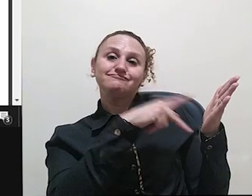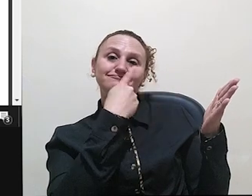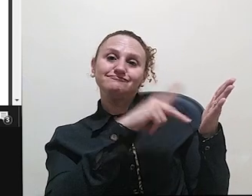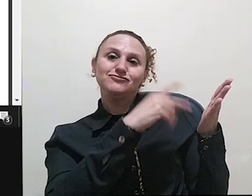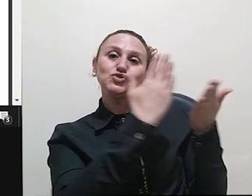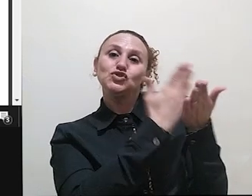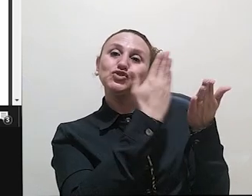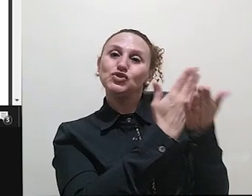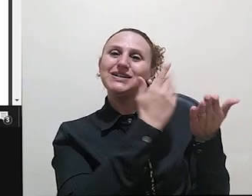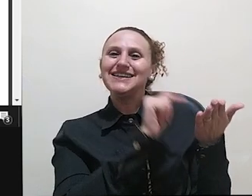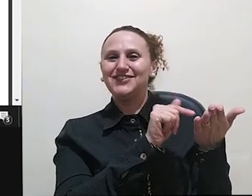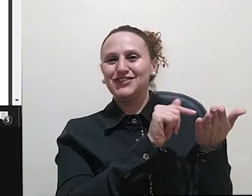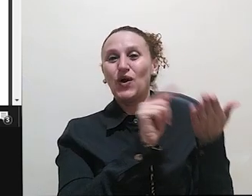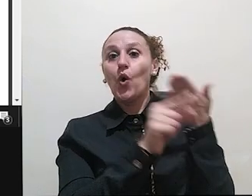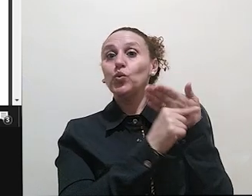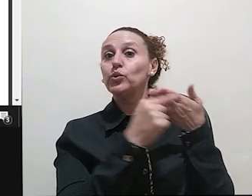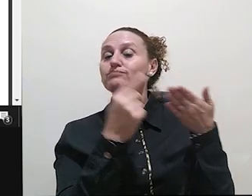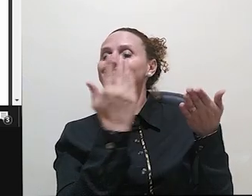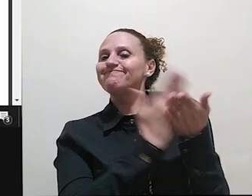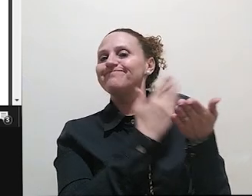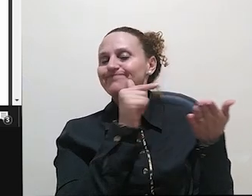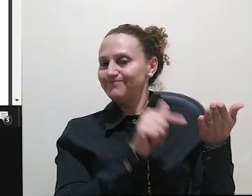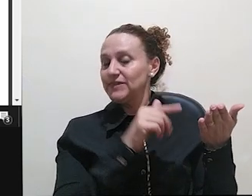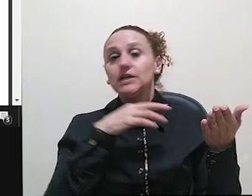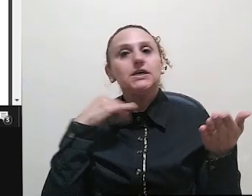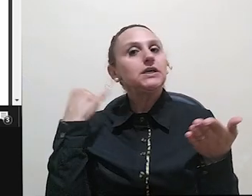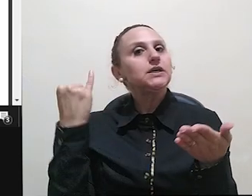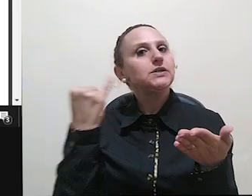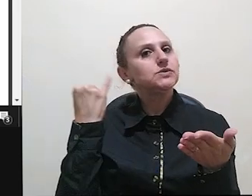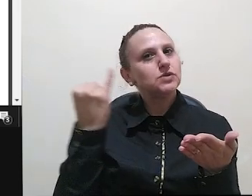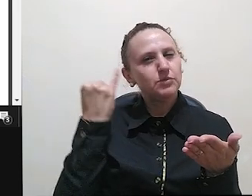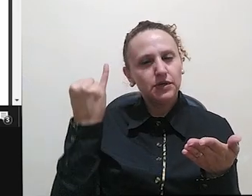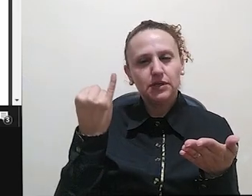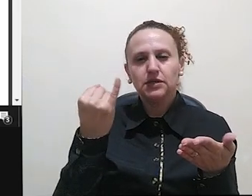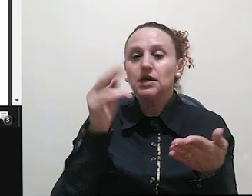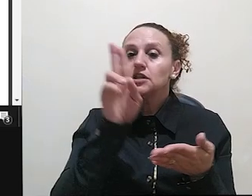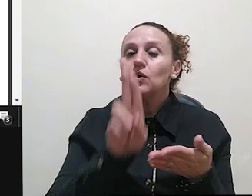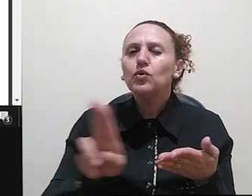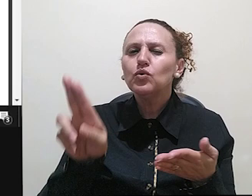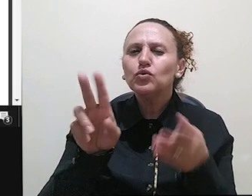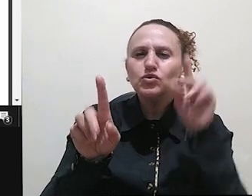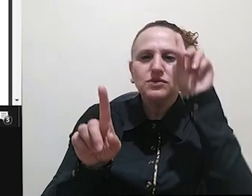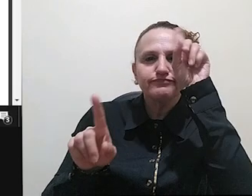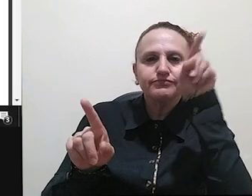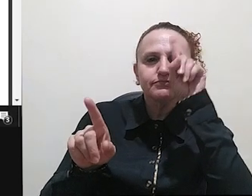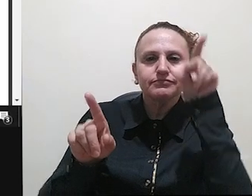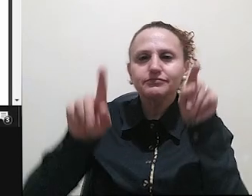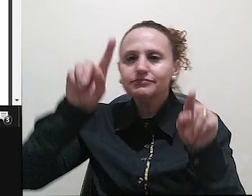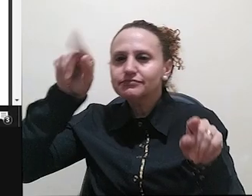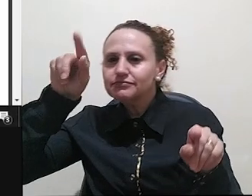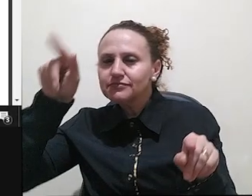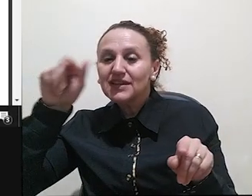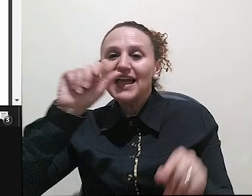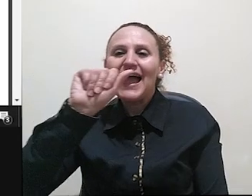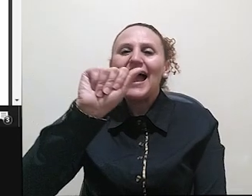autor do texto resenhado. Por isso é importante o uso das aspas bem certinho, tá? Prof, eu posso fazer